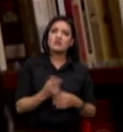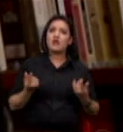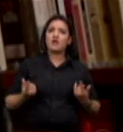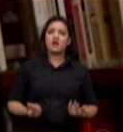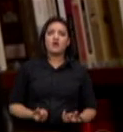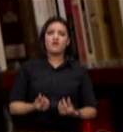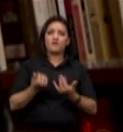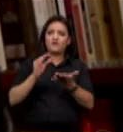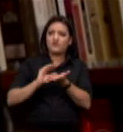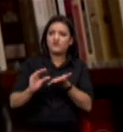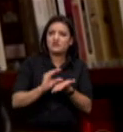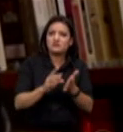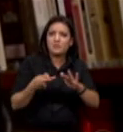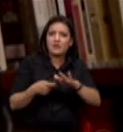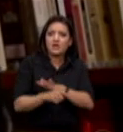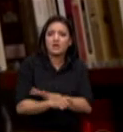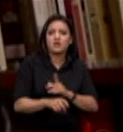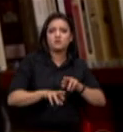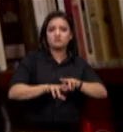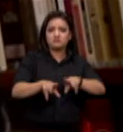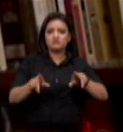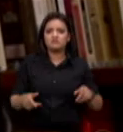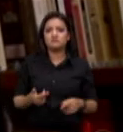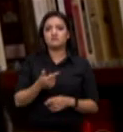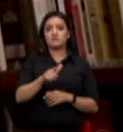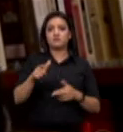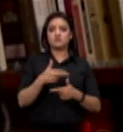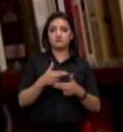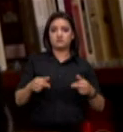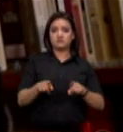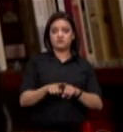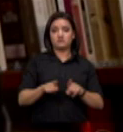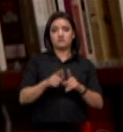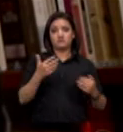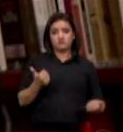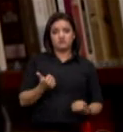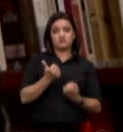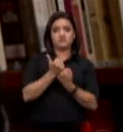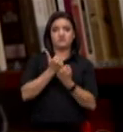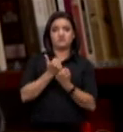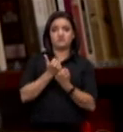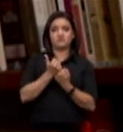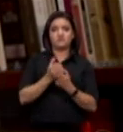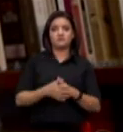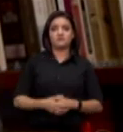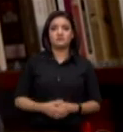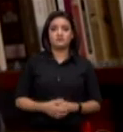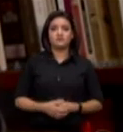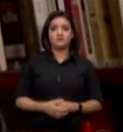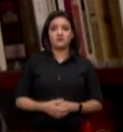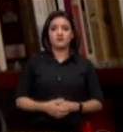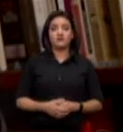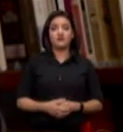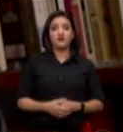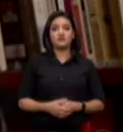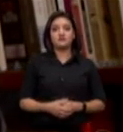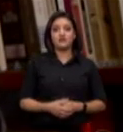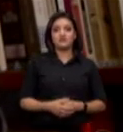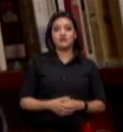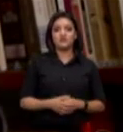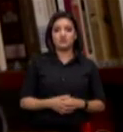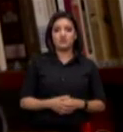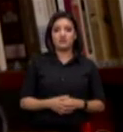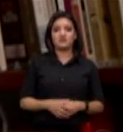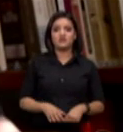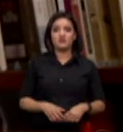outras ferramentas financeiras e não financeiras para o apoio a essas atividades há no entanto